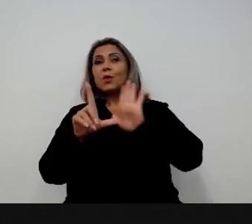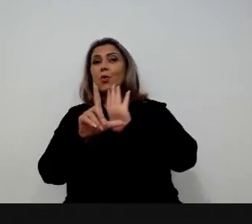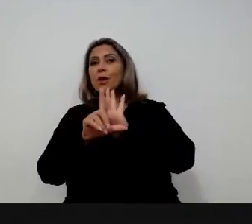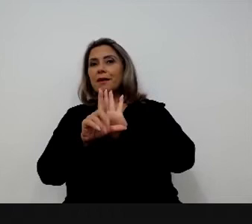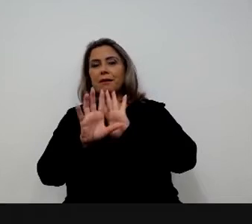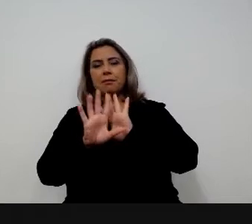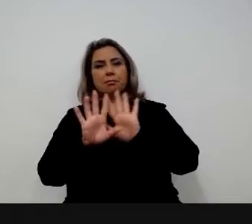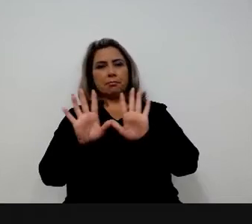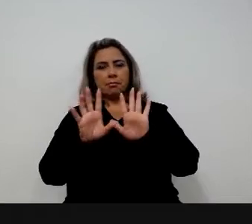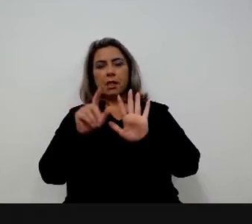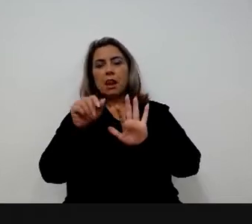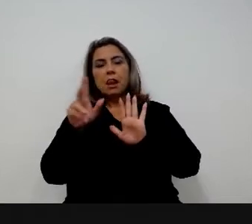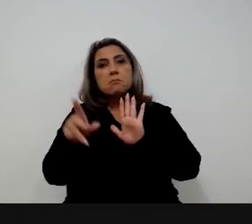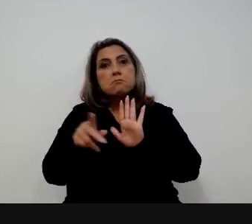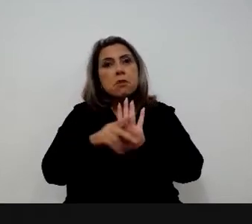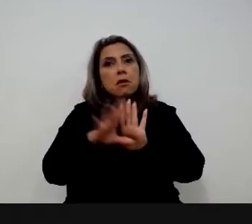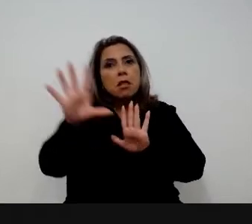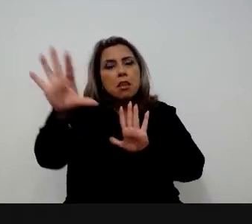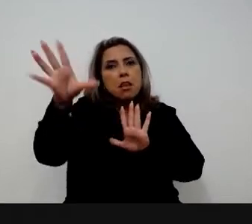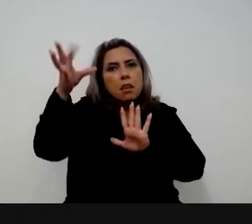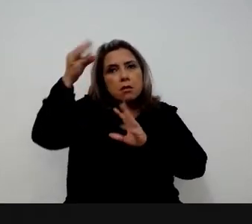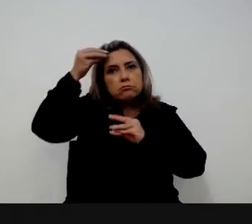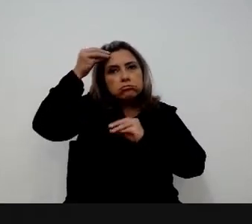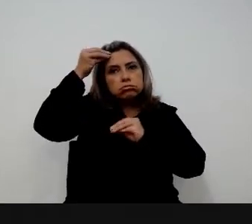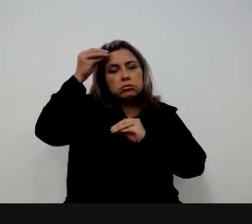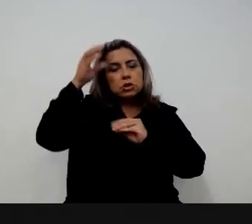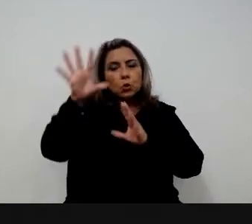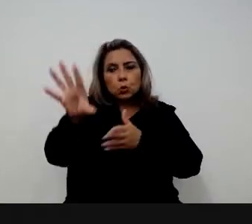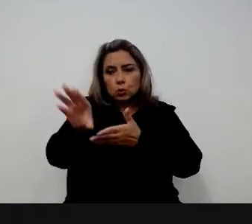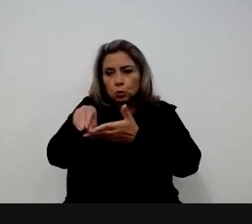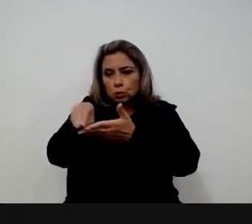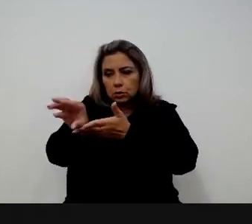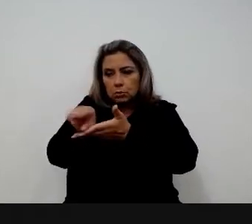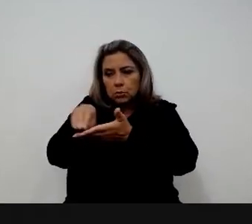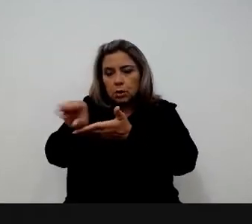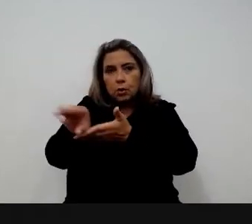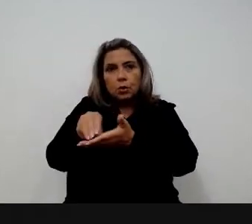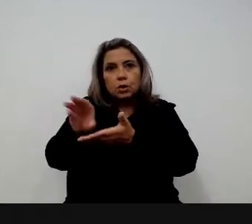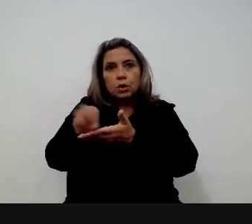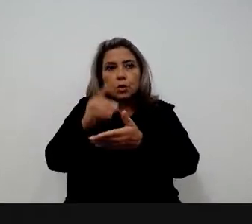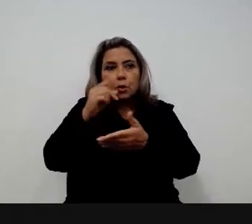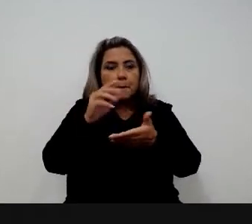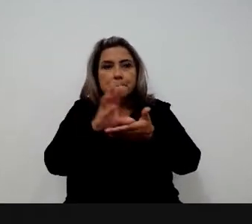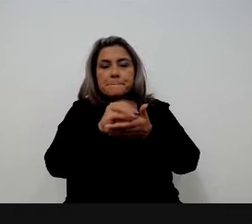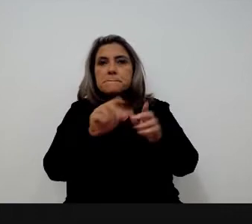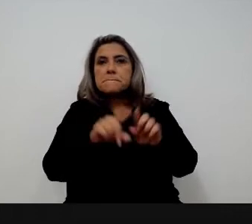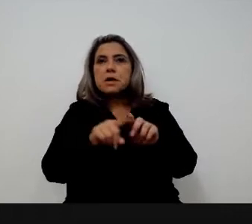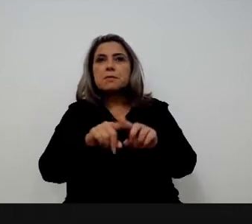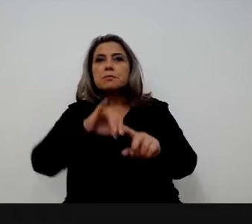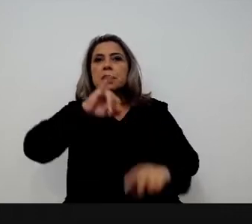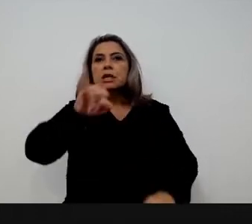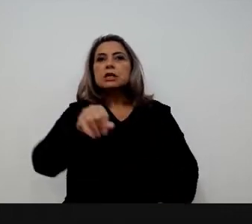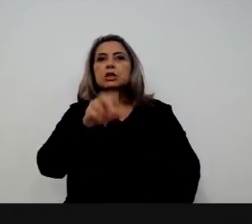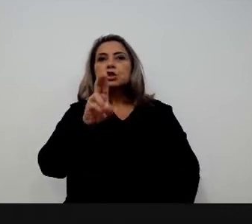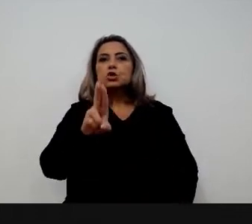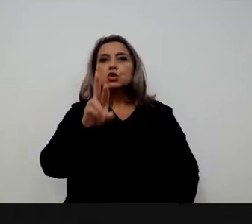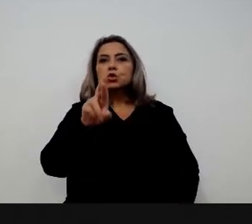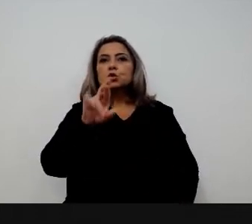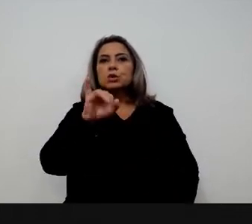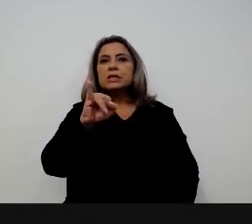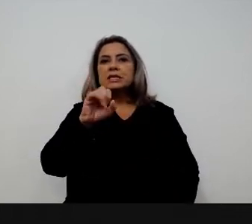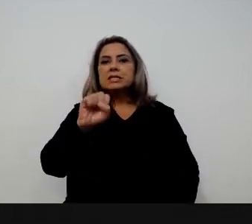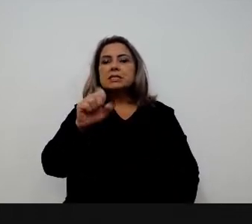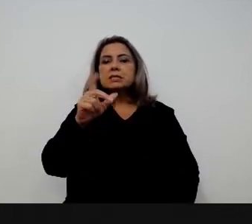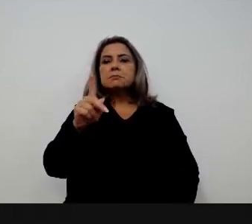ela é uma cultura. Ela tem toda uma jurisprudência que dá muito mais segurança para o gestor. Quando a gente cria novos